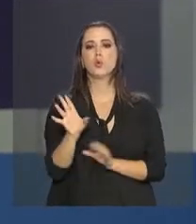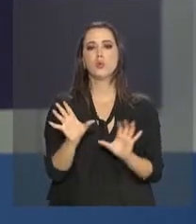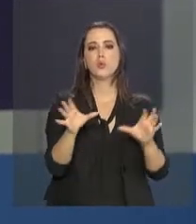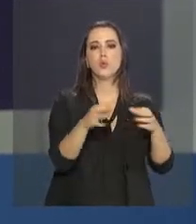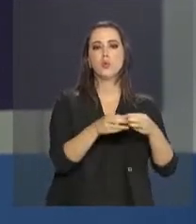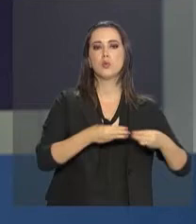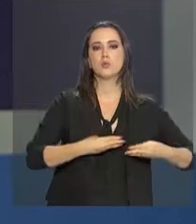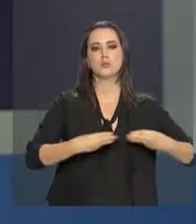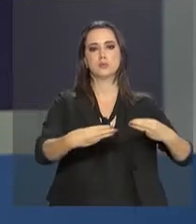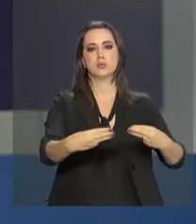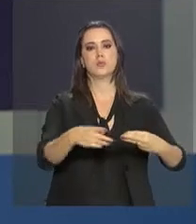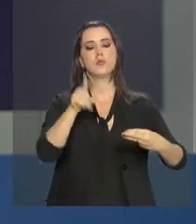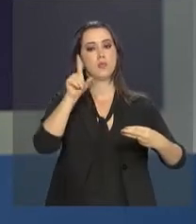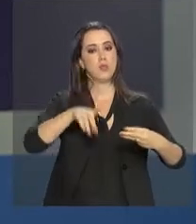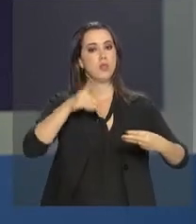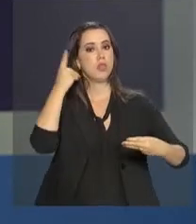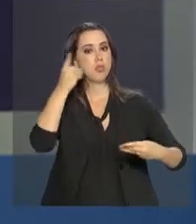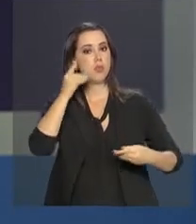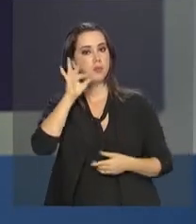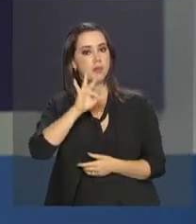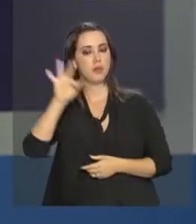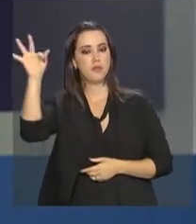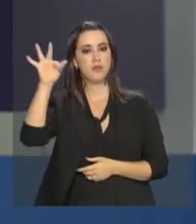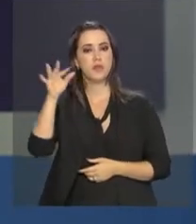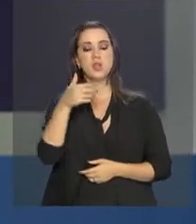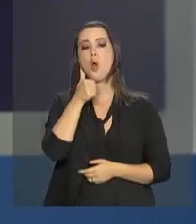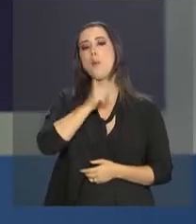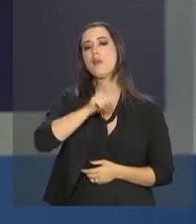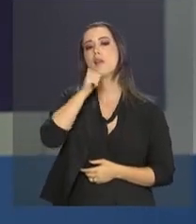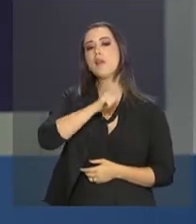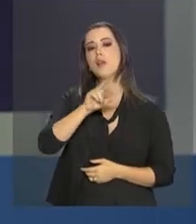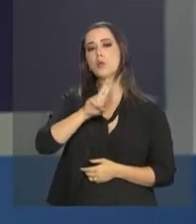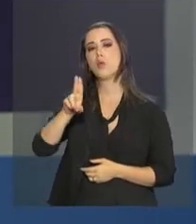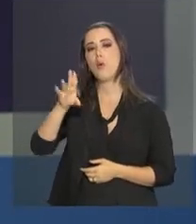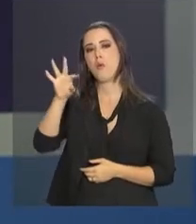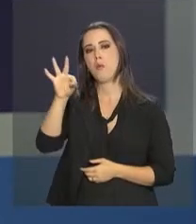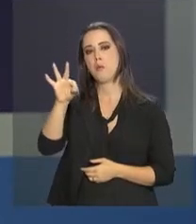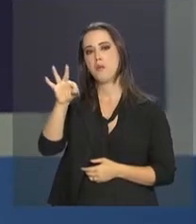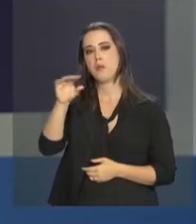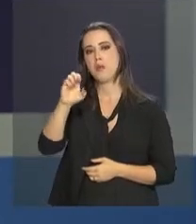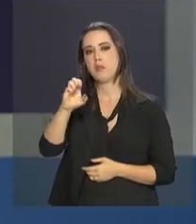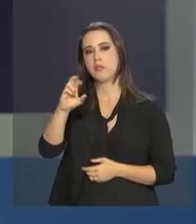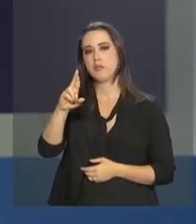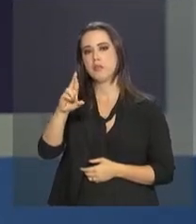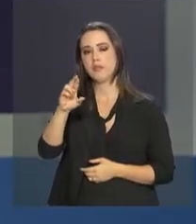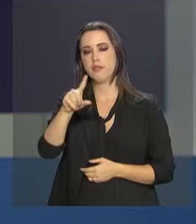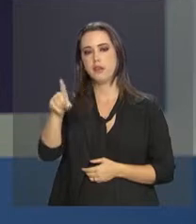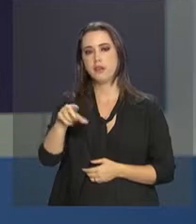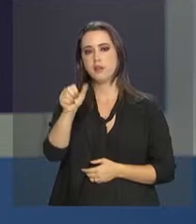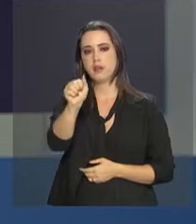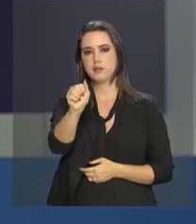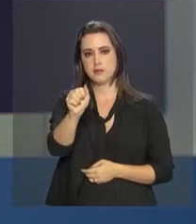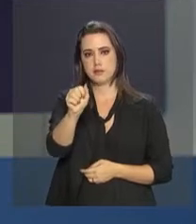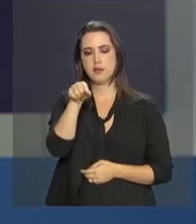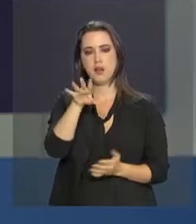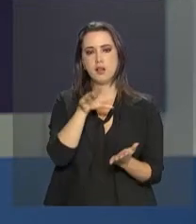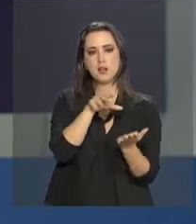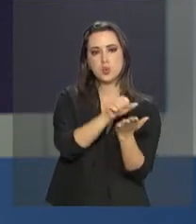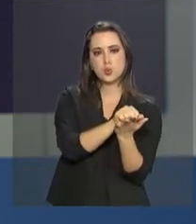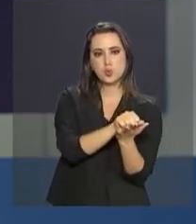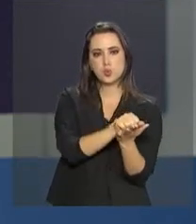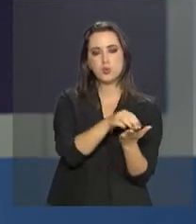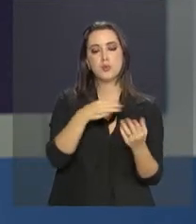composição dos ministérios. A deputada federal, Tereza Cristina Correia da Costa Dias, vai assumir o Ministério da